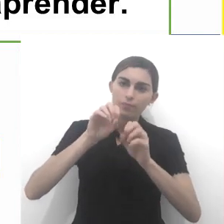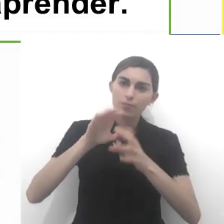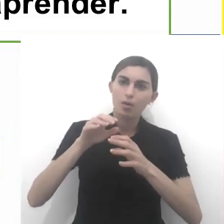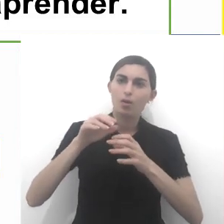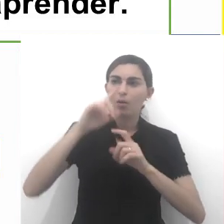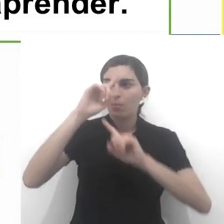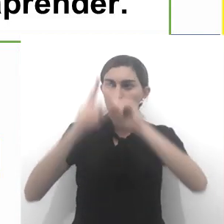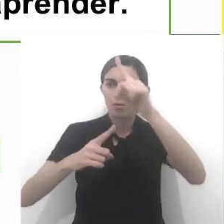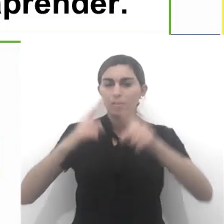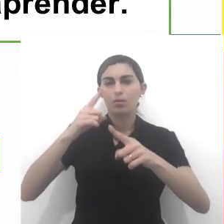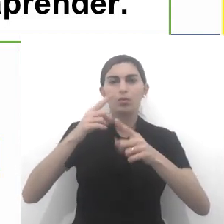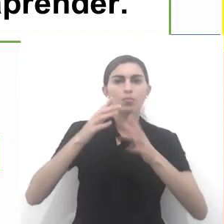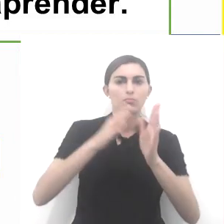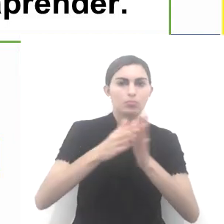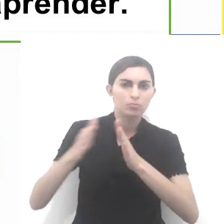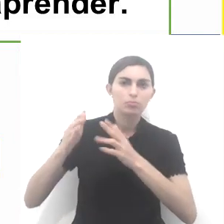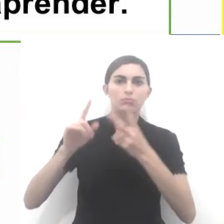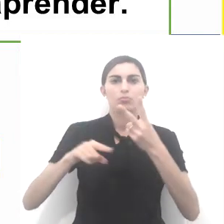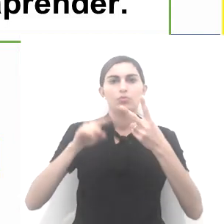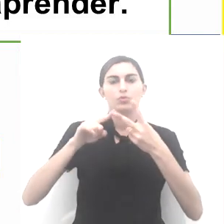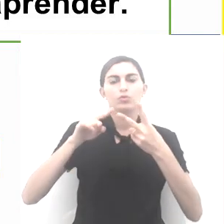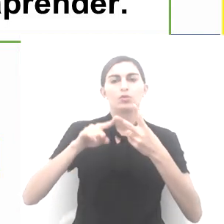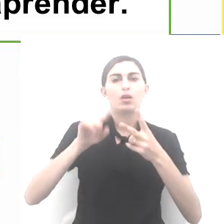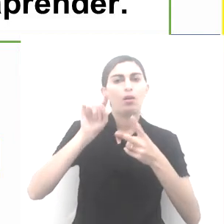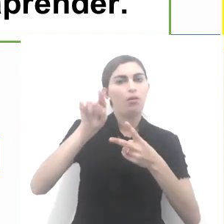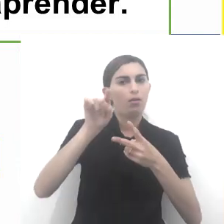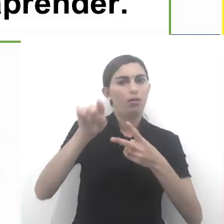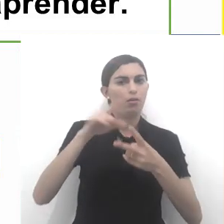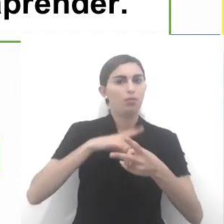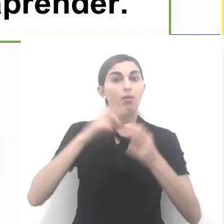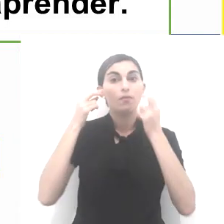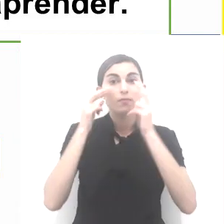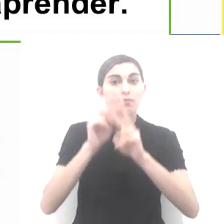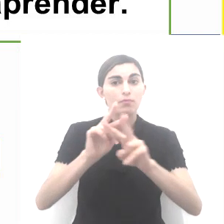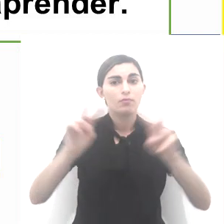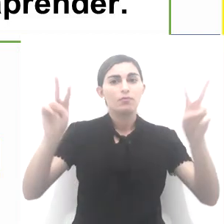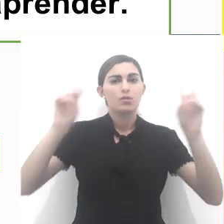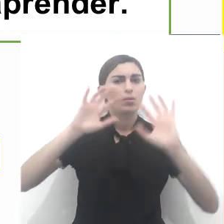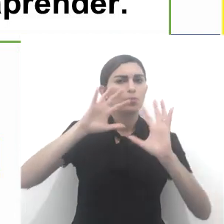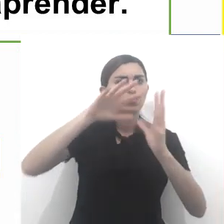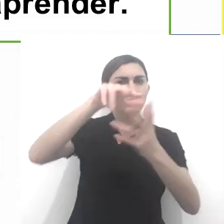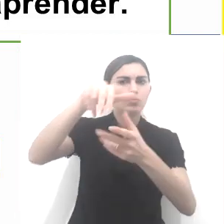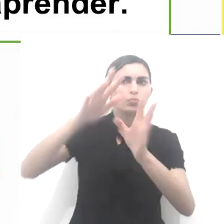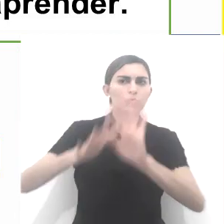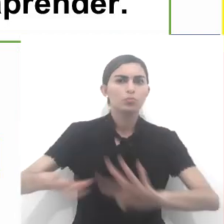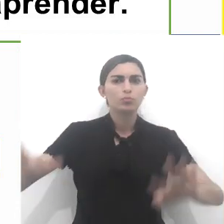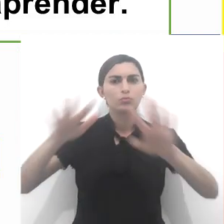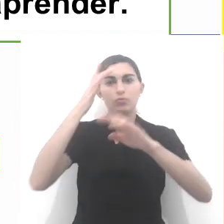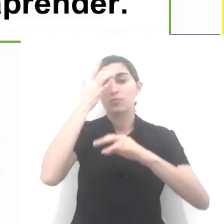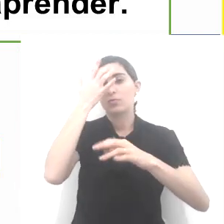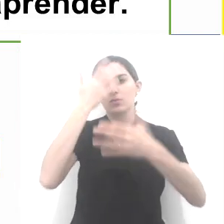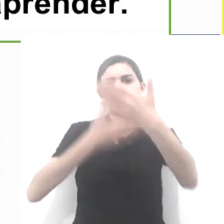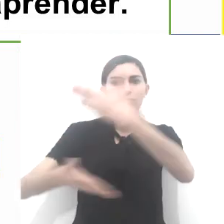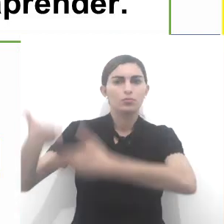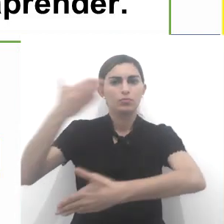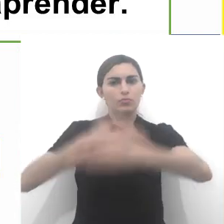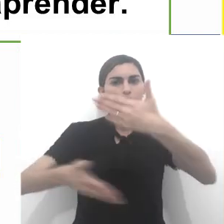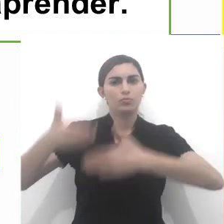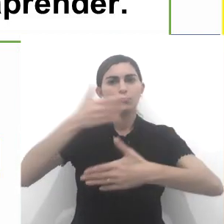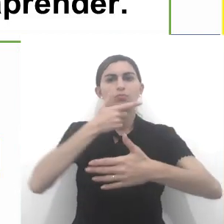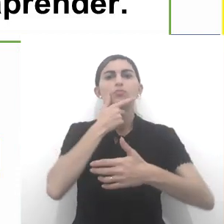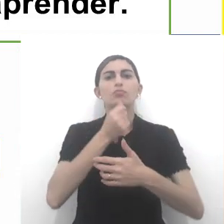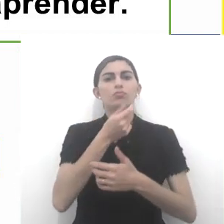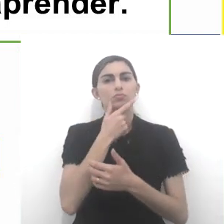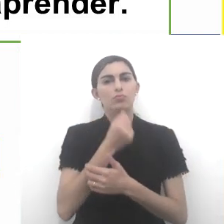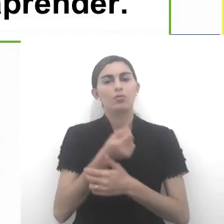aquele que comanda, o líder. Segundo ponto, é aquele que tem uma visão global, que facilita a relação entre